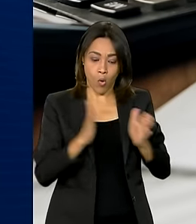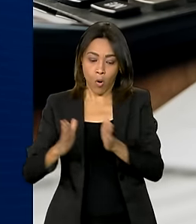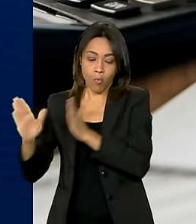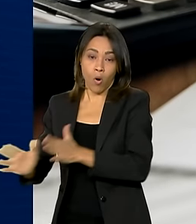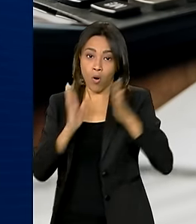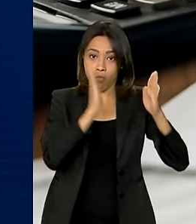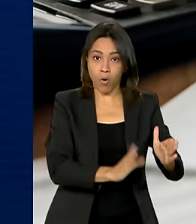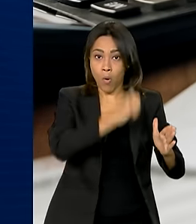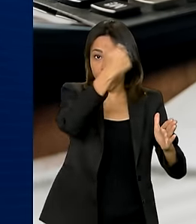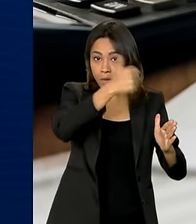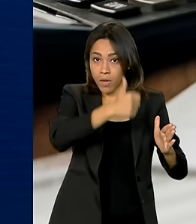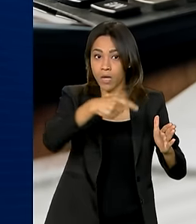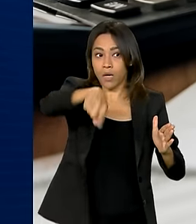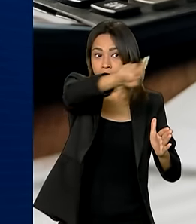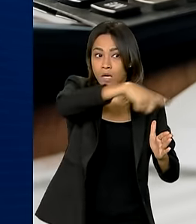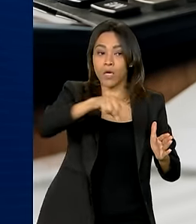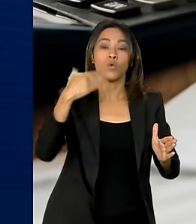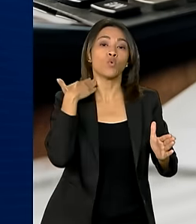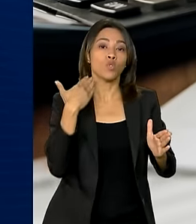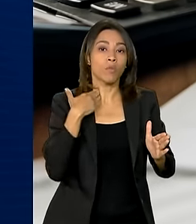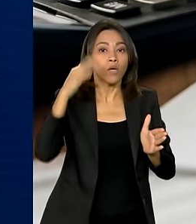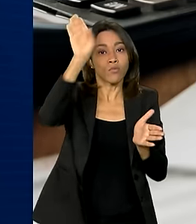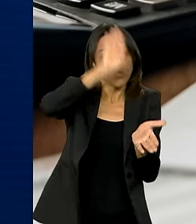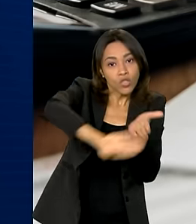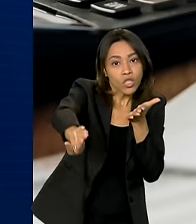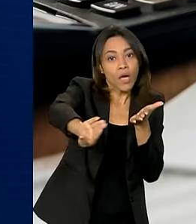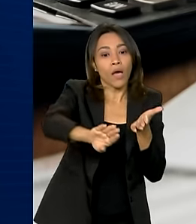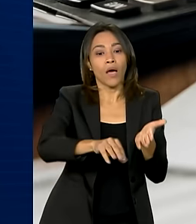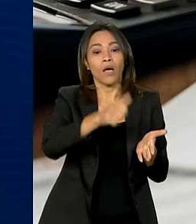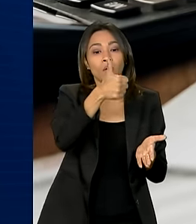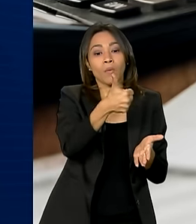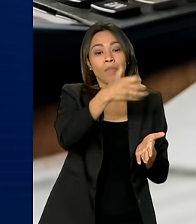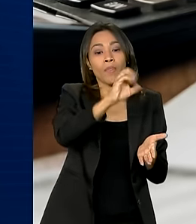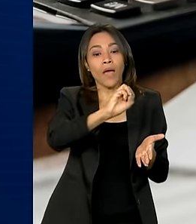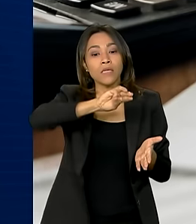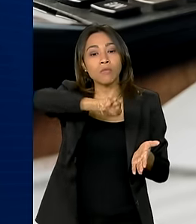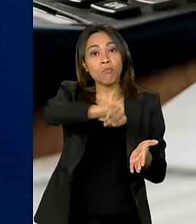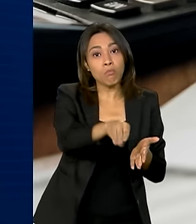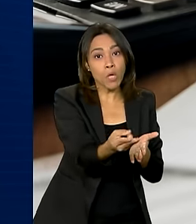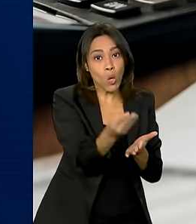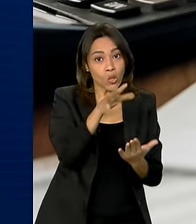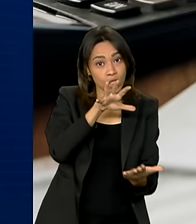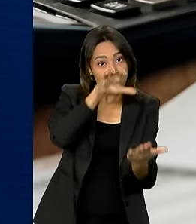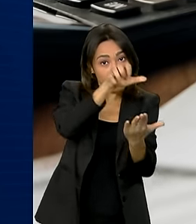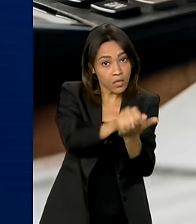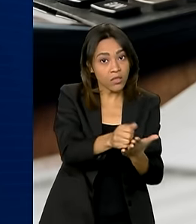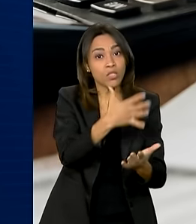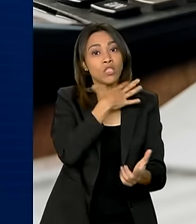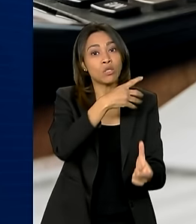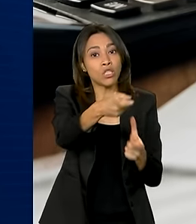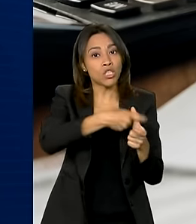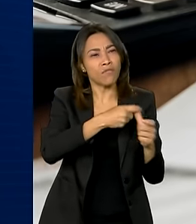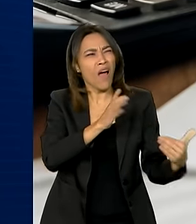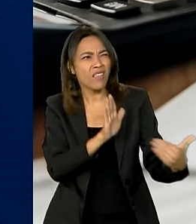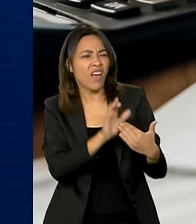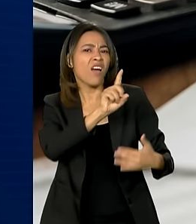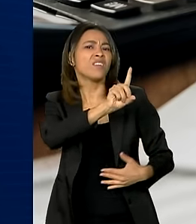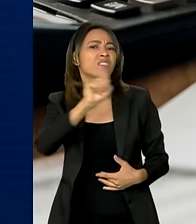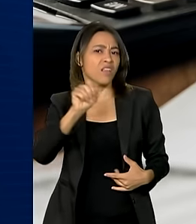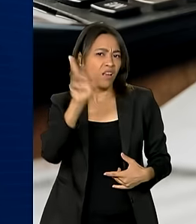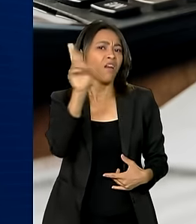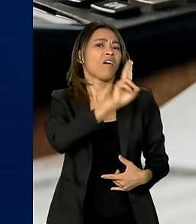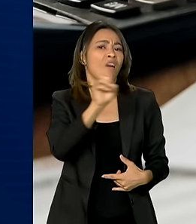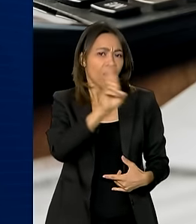principais bancos removeram automaticamente 10 milhões de registros de dívidas de até R$ dos